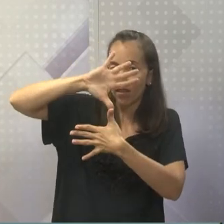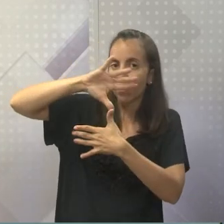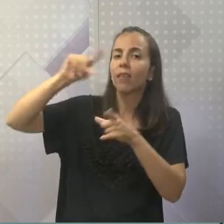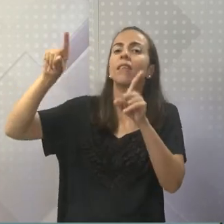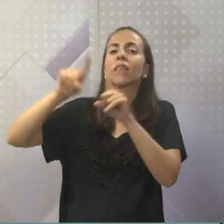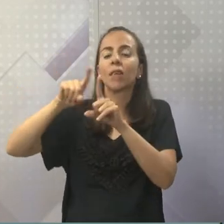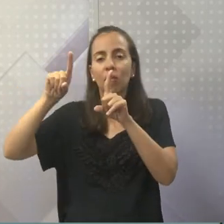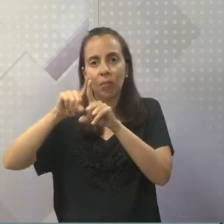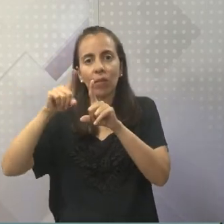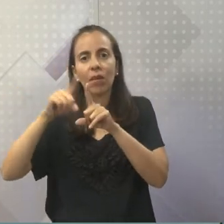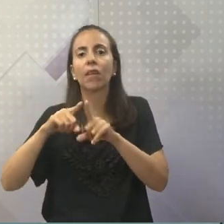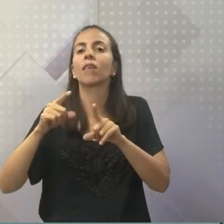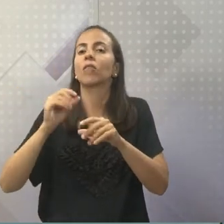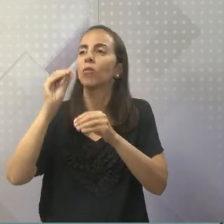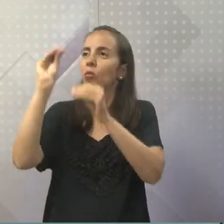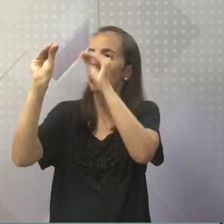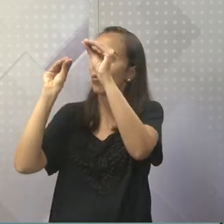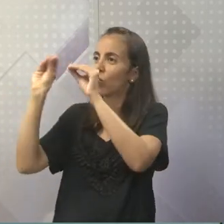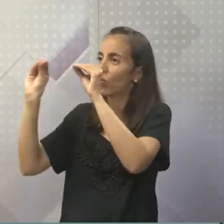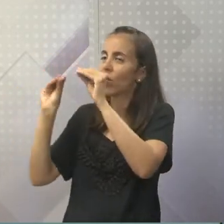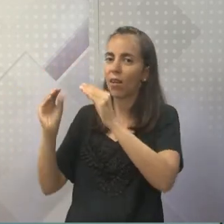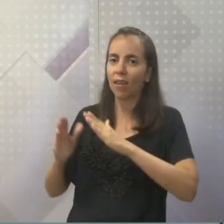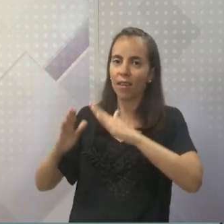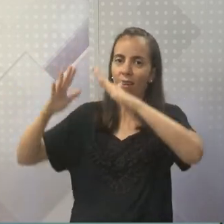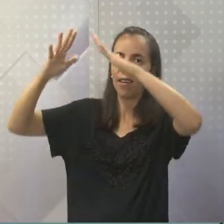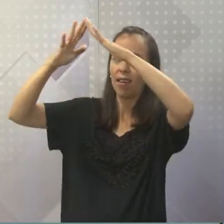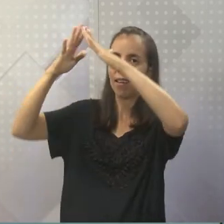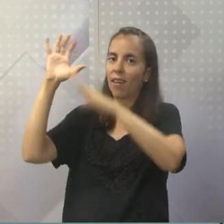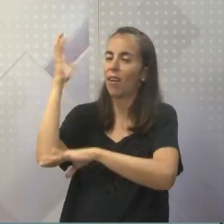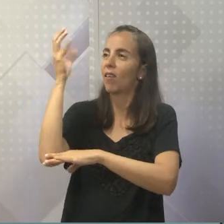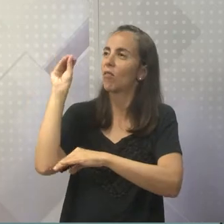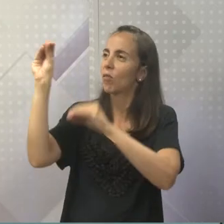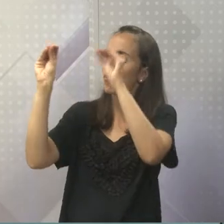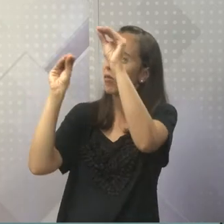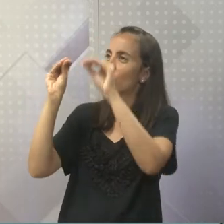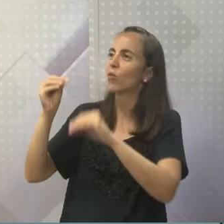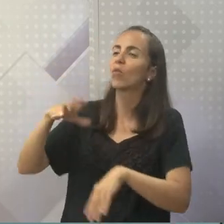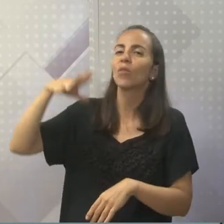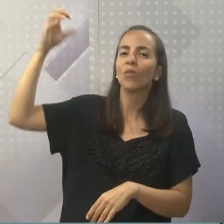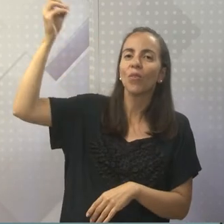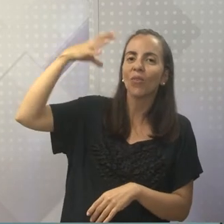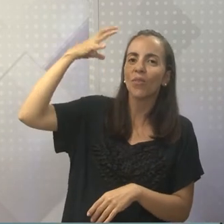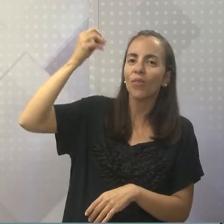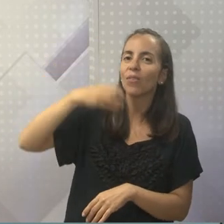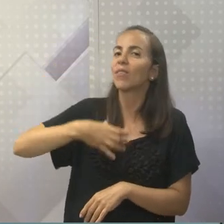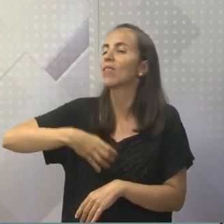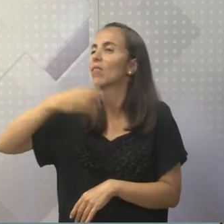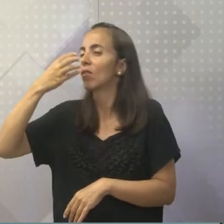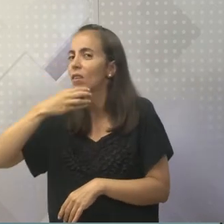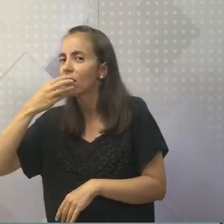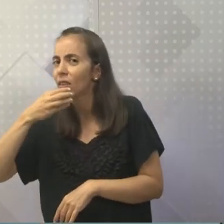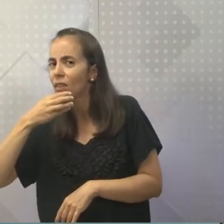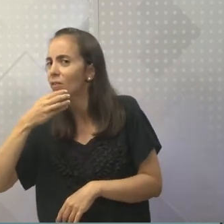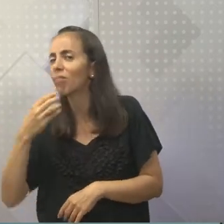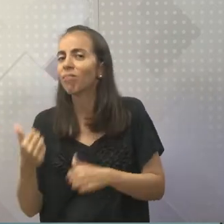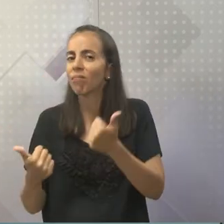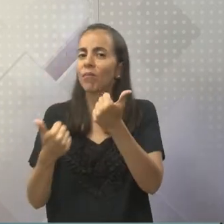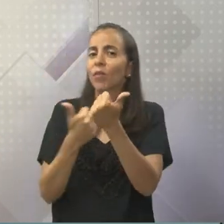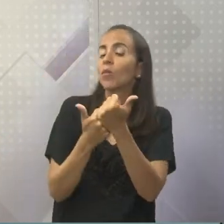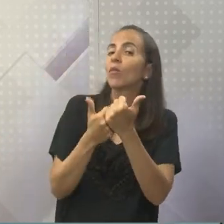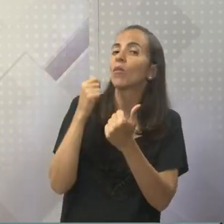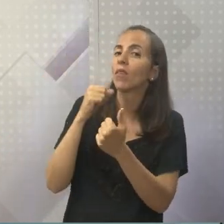colocam novos elementos, como as luzinhas que a gente conhece, as maçãs foram substituídas pelas